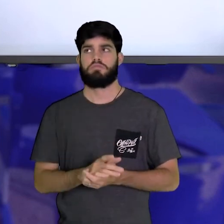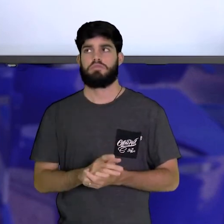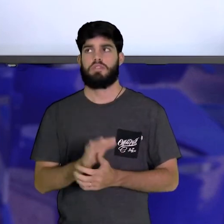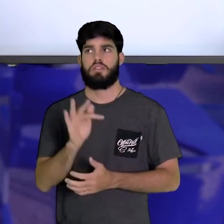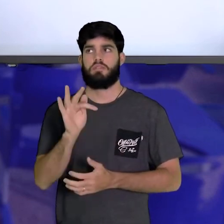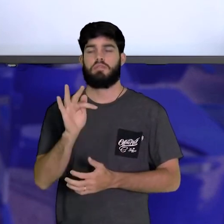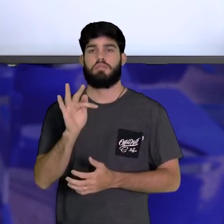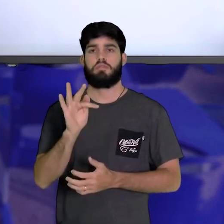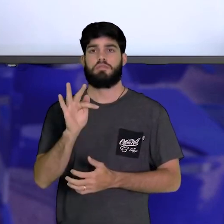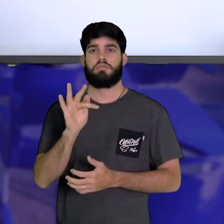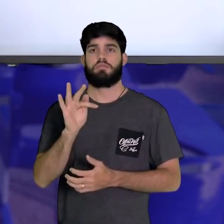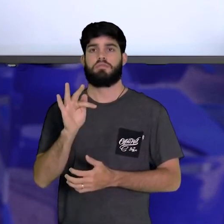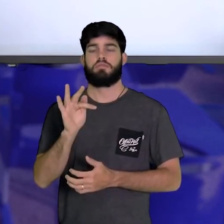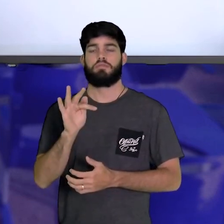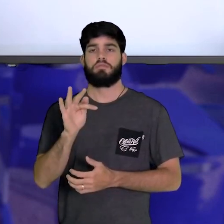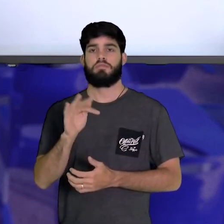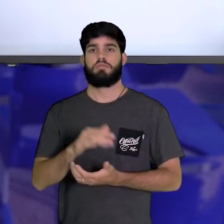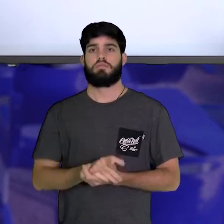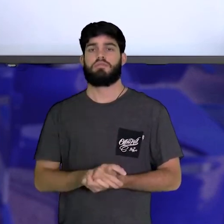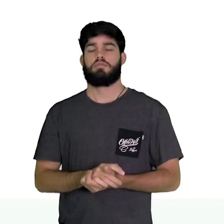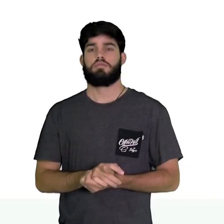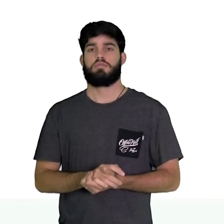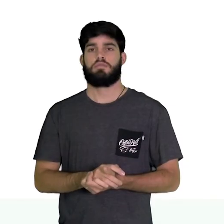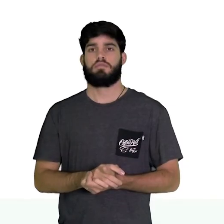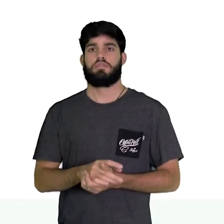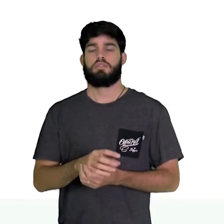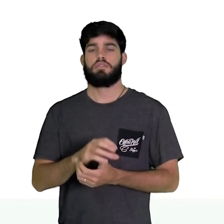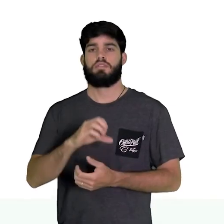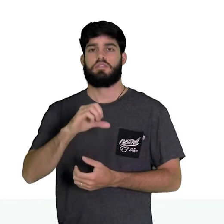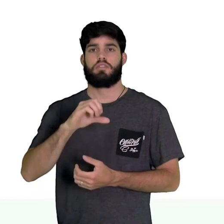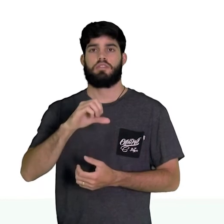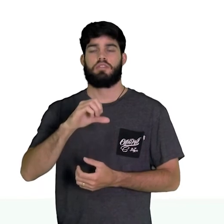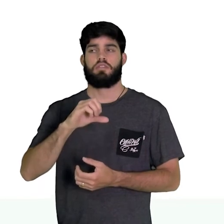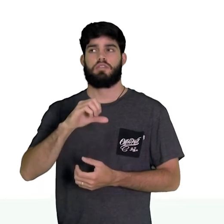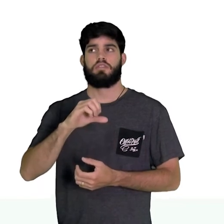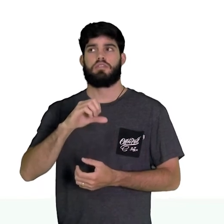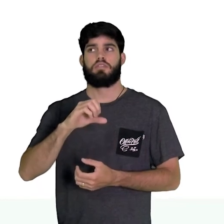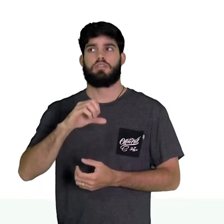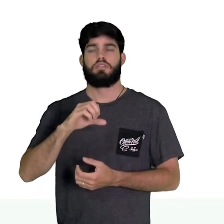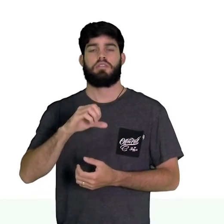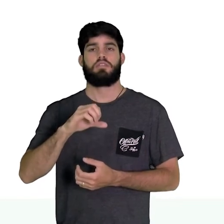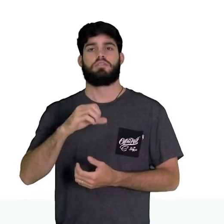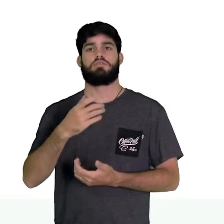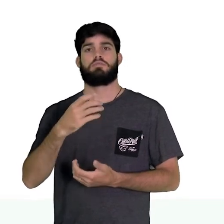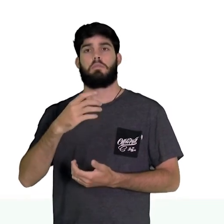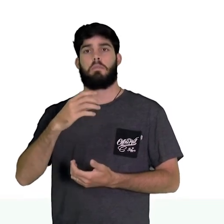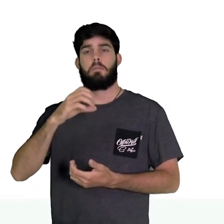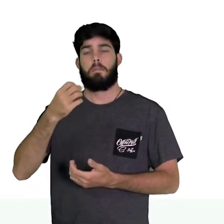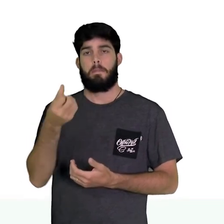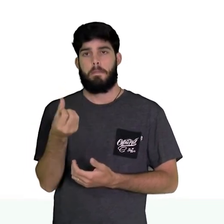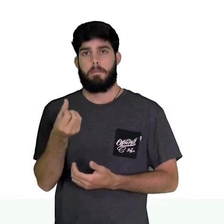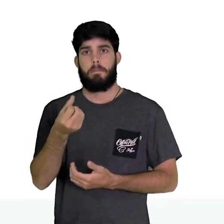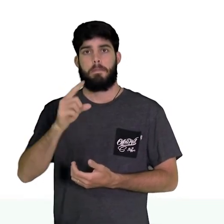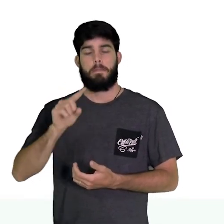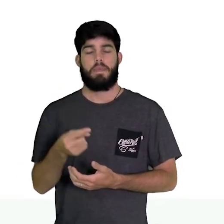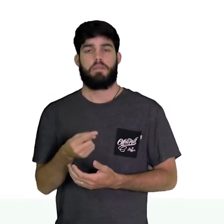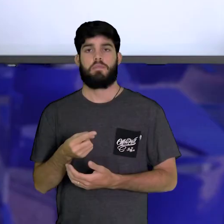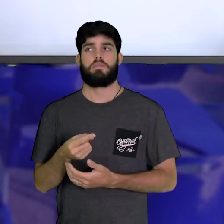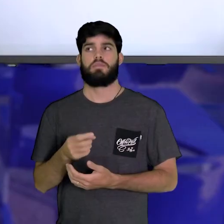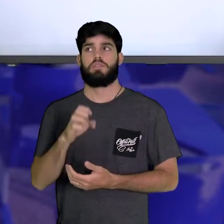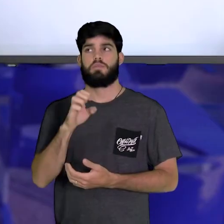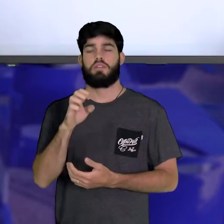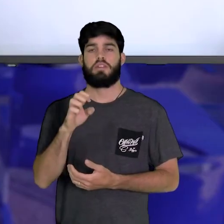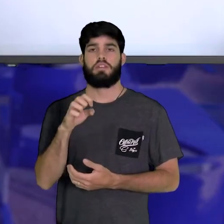F é a constante de Faraday, ela vale 96.500 Coulomb, e o E é a voltagem da Pida.